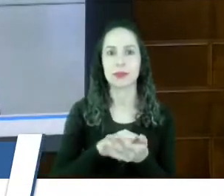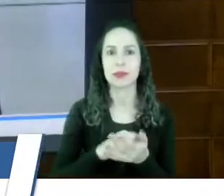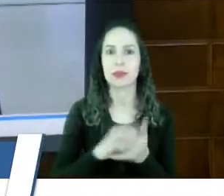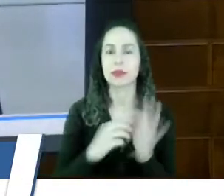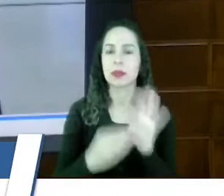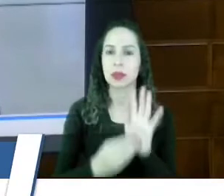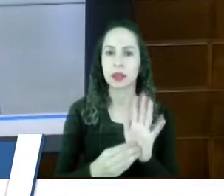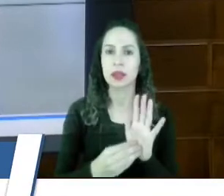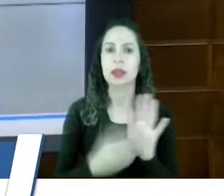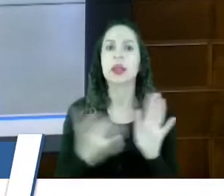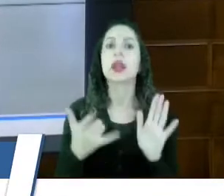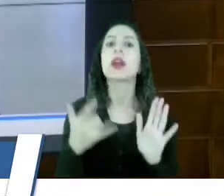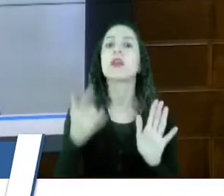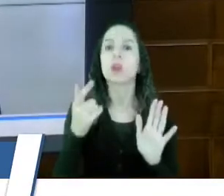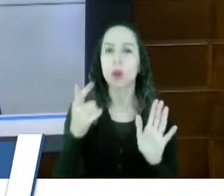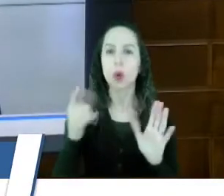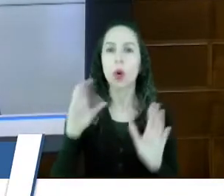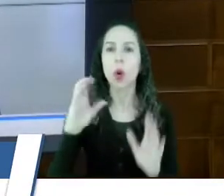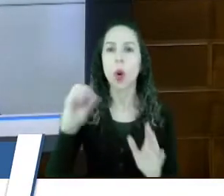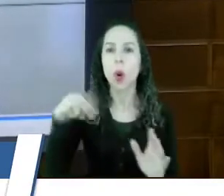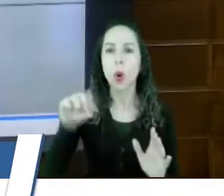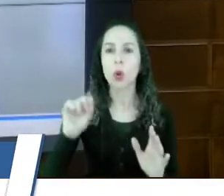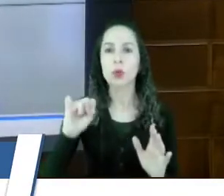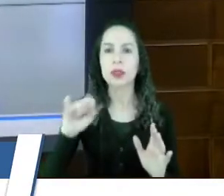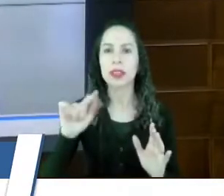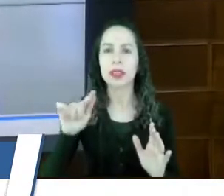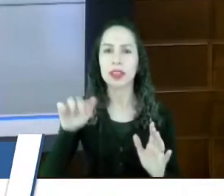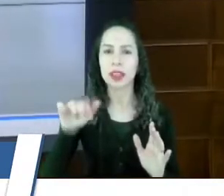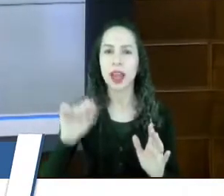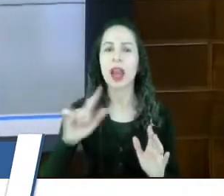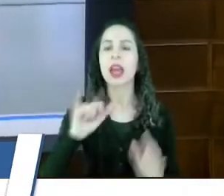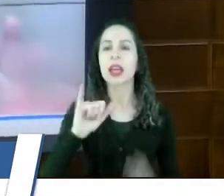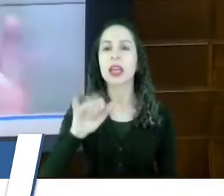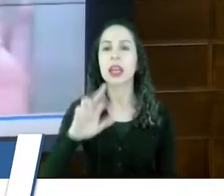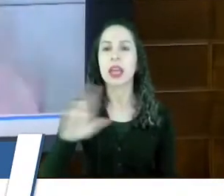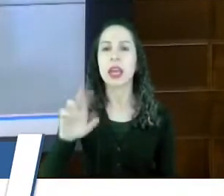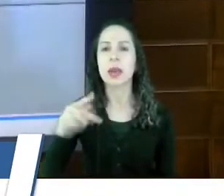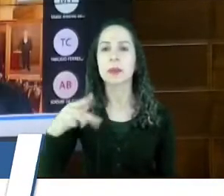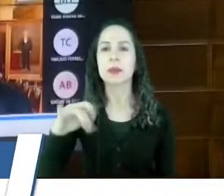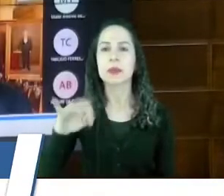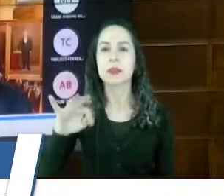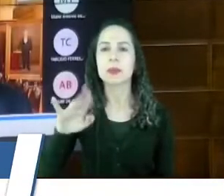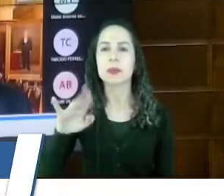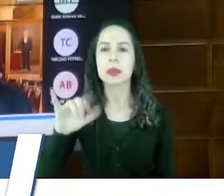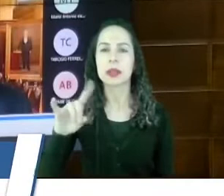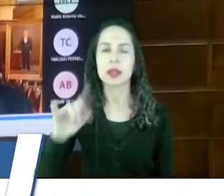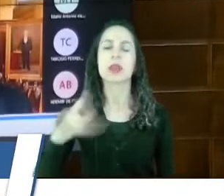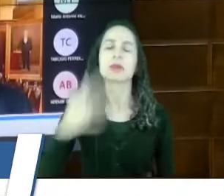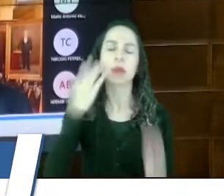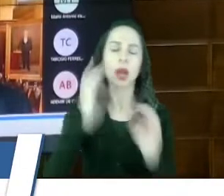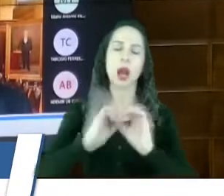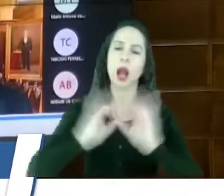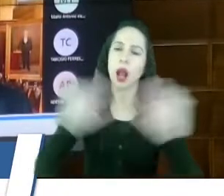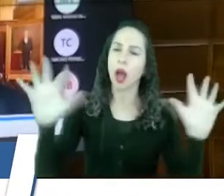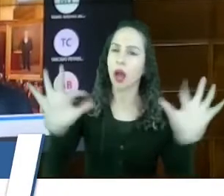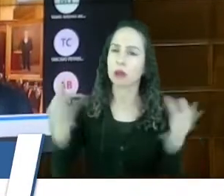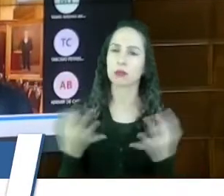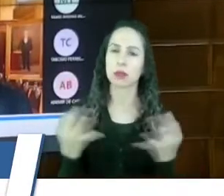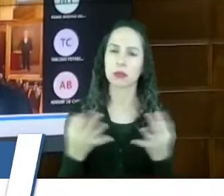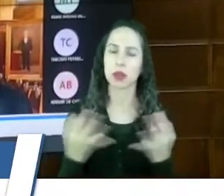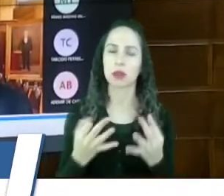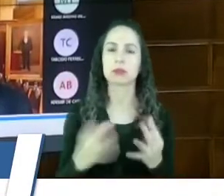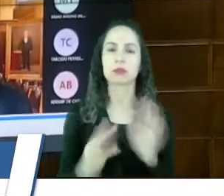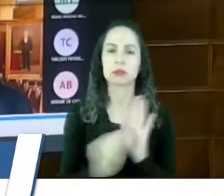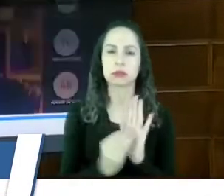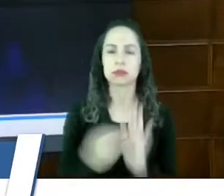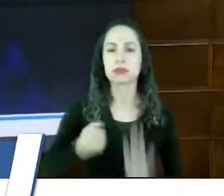eu vou consignar, então, a irrepetibilidade. Perfeito, perfeito. Para não haver dúvida, perfeito. Número